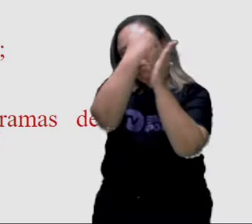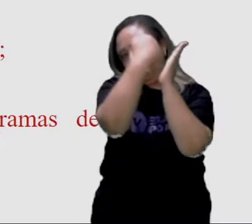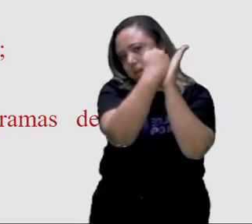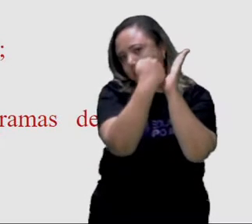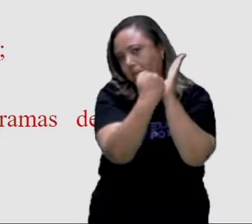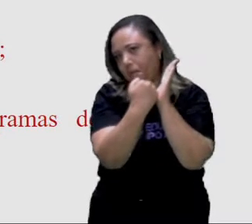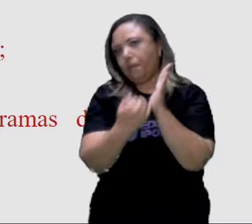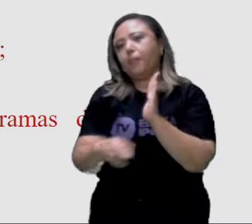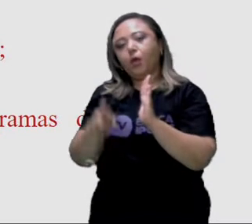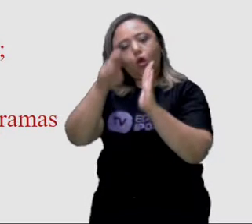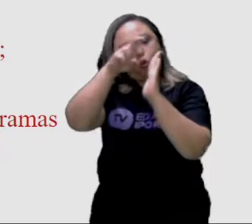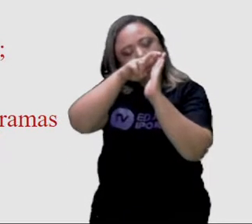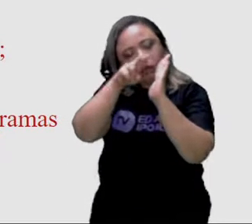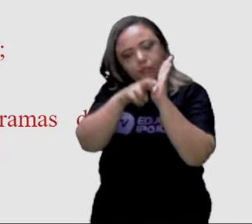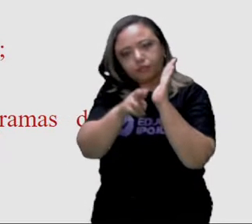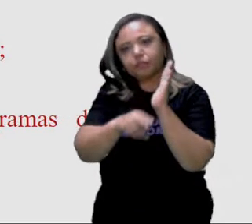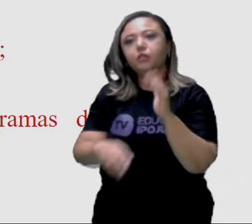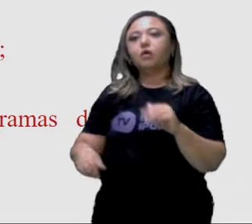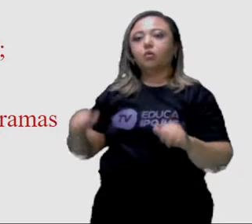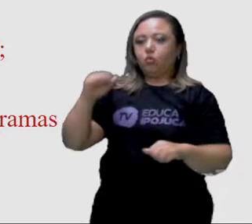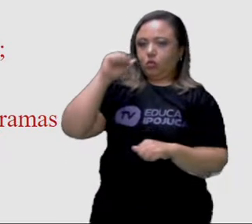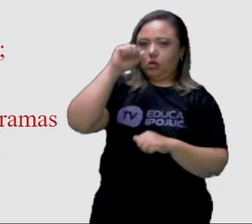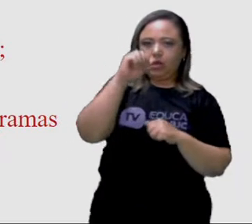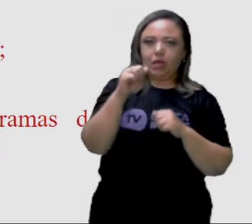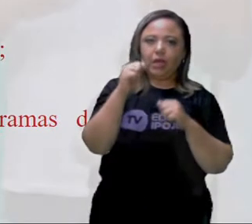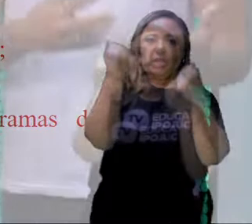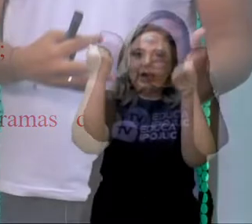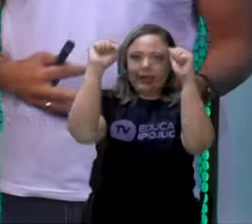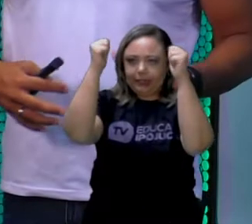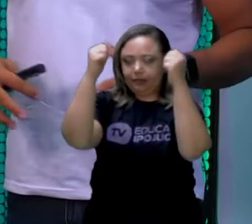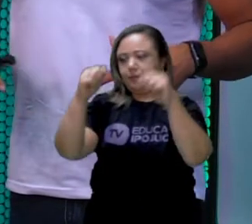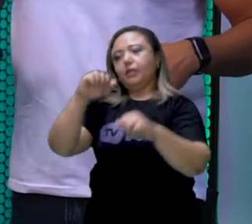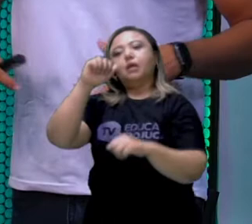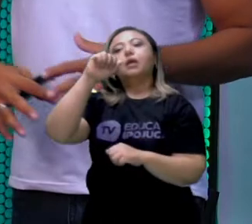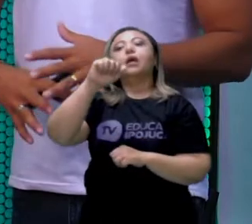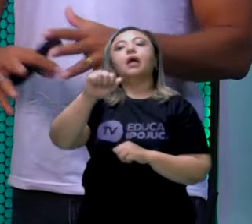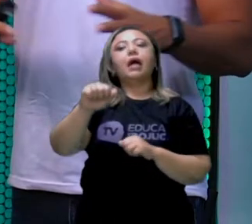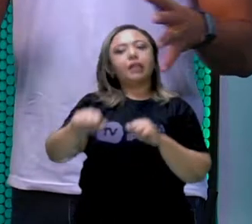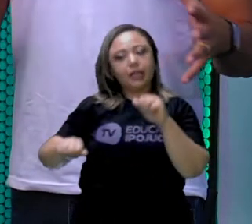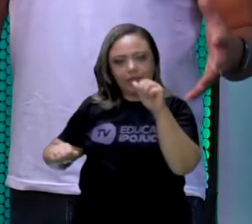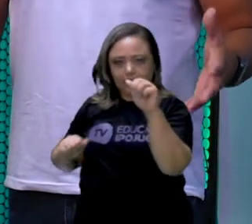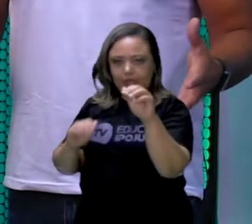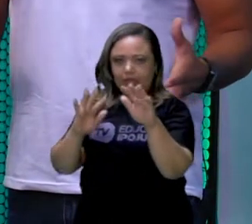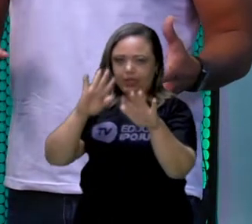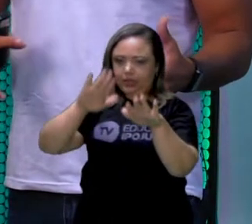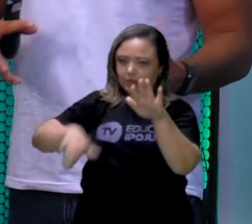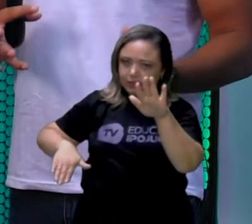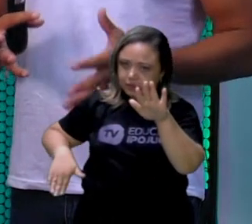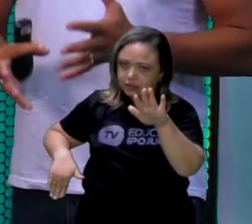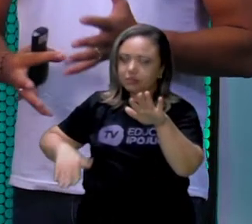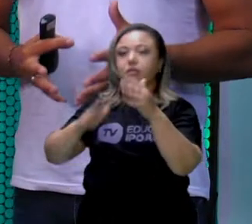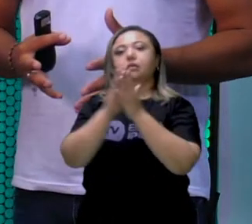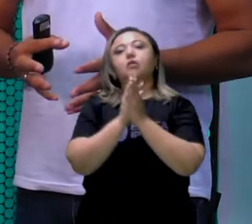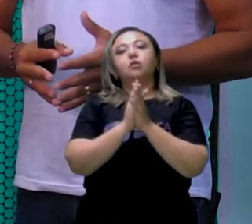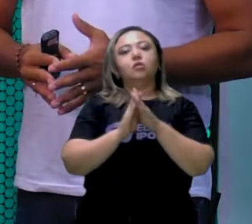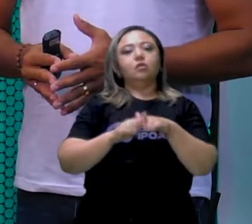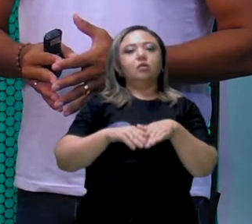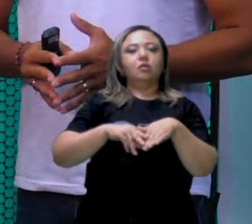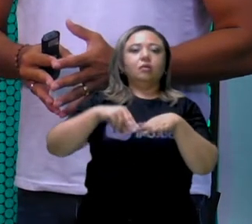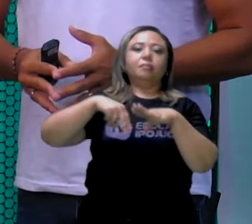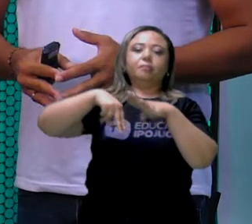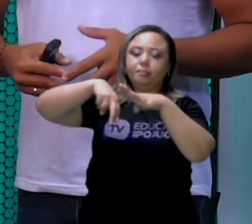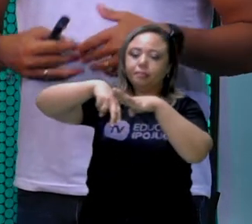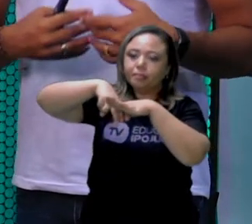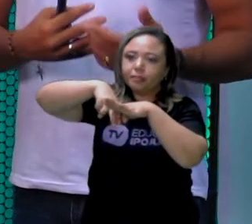vai para a academia, quando a gente vai para natação, hidroginástica, para o pilates, todas aquelas atividades que a gente está fazendo ali,